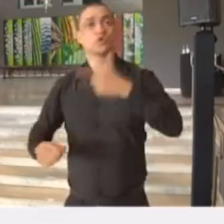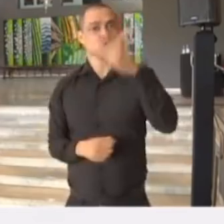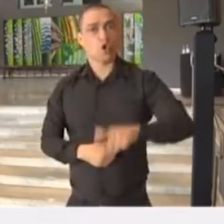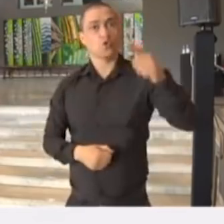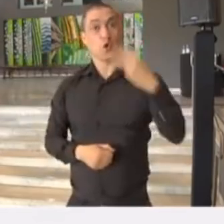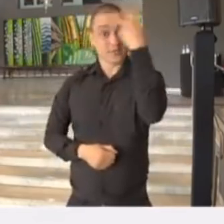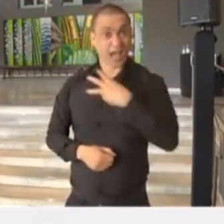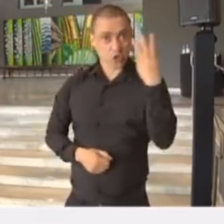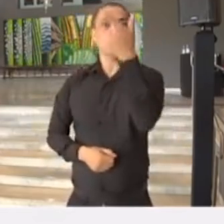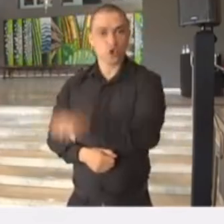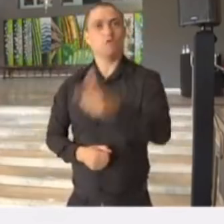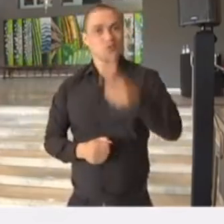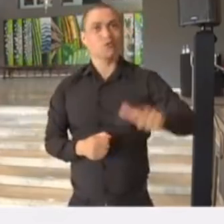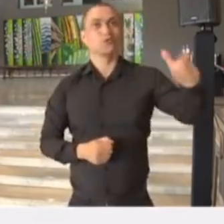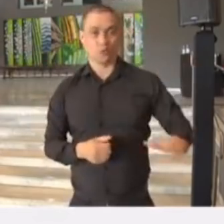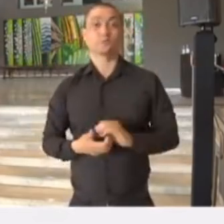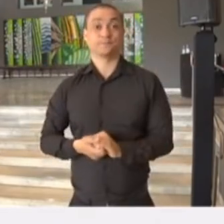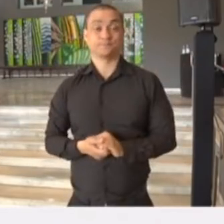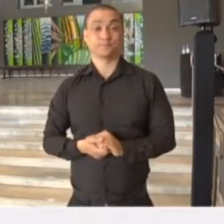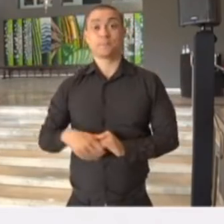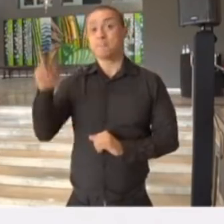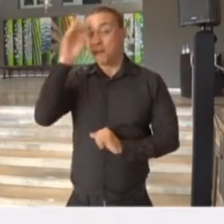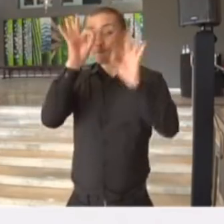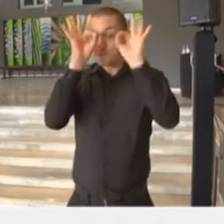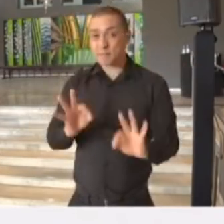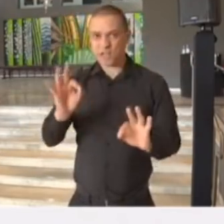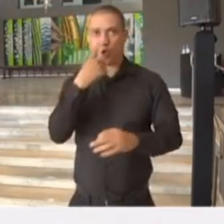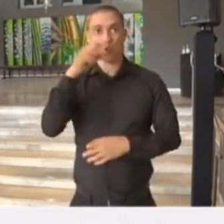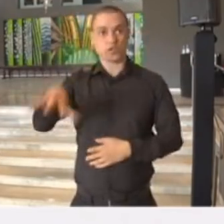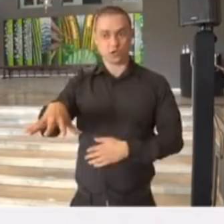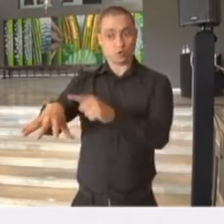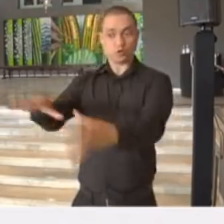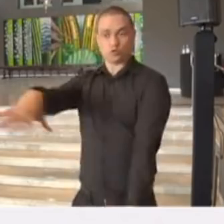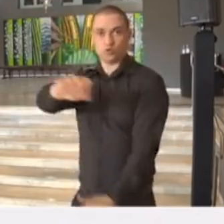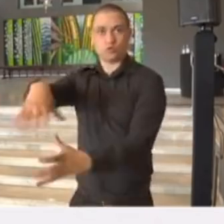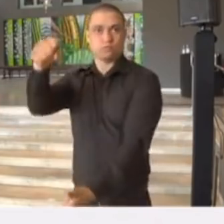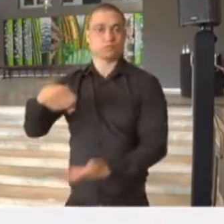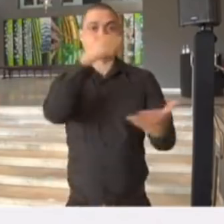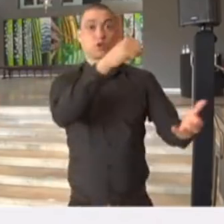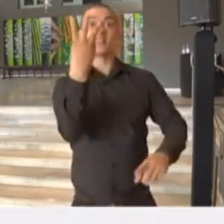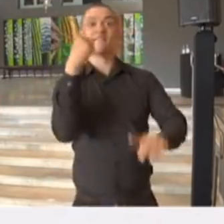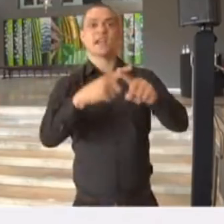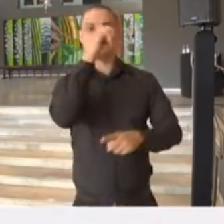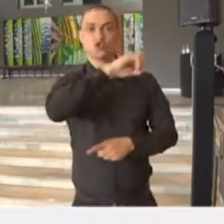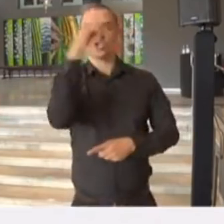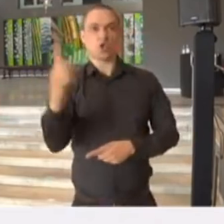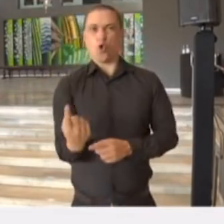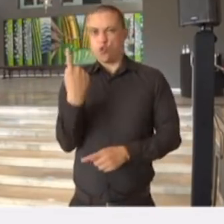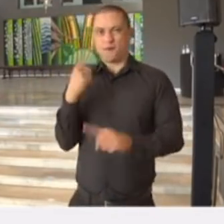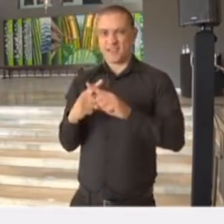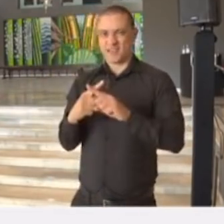três horas. certificar que o lixo seja retirado, removido três vezes ao dia, e não somente